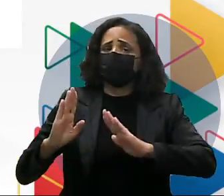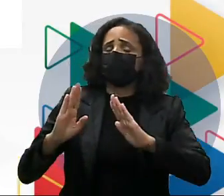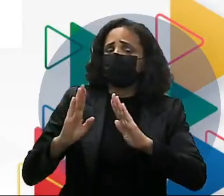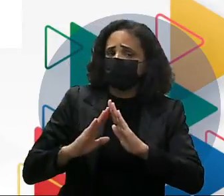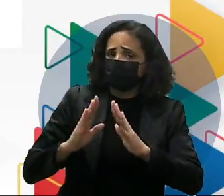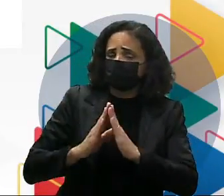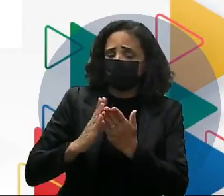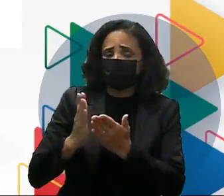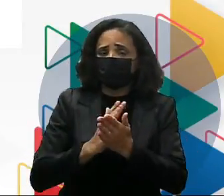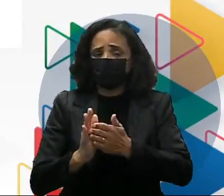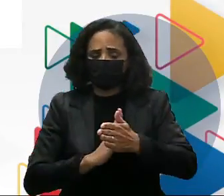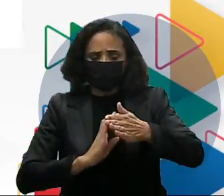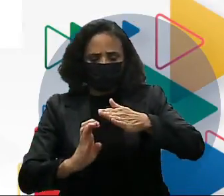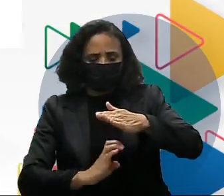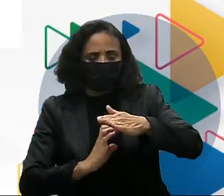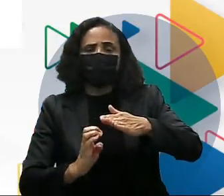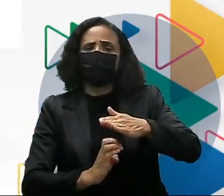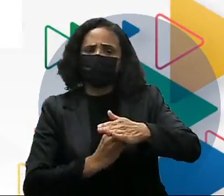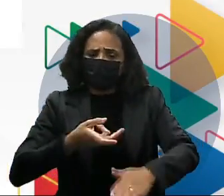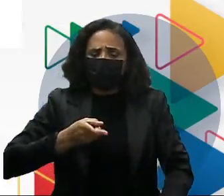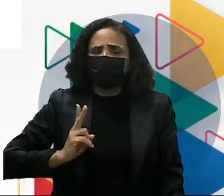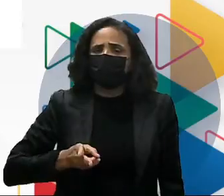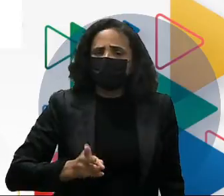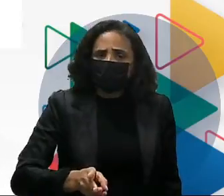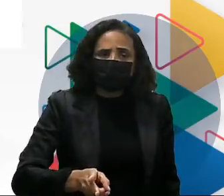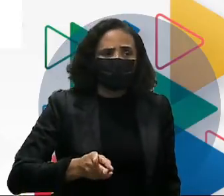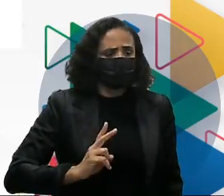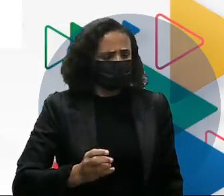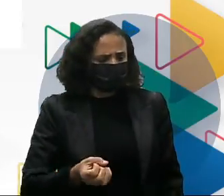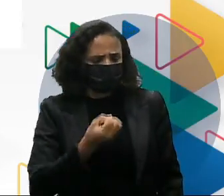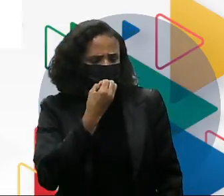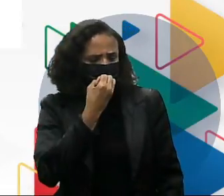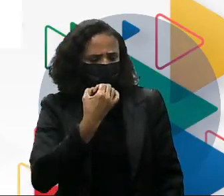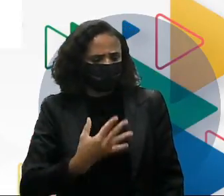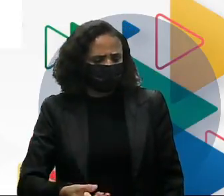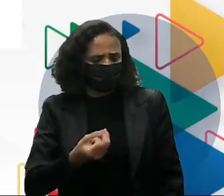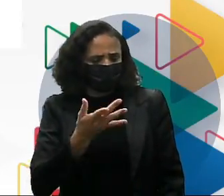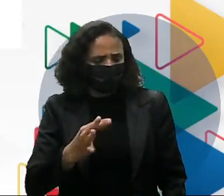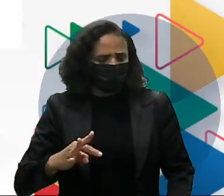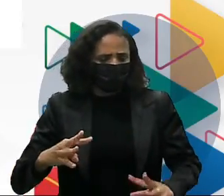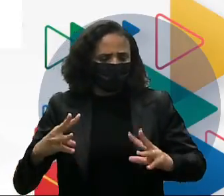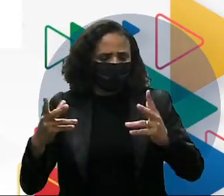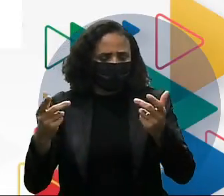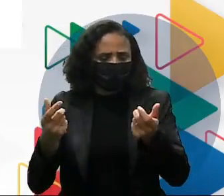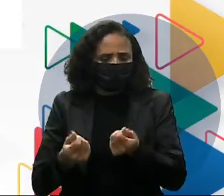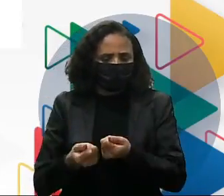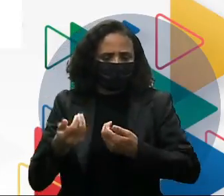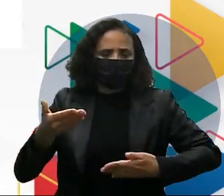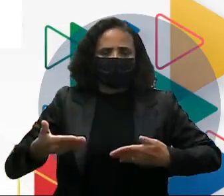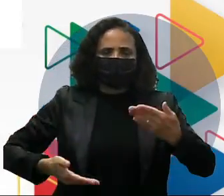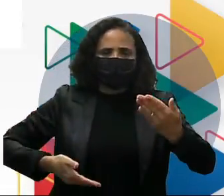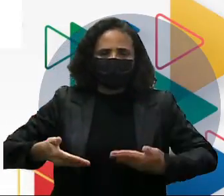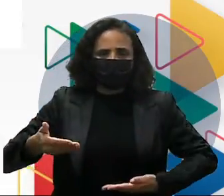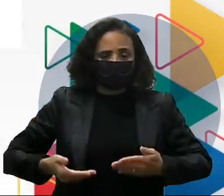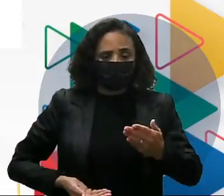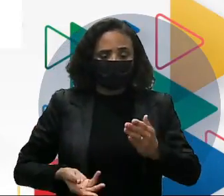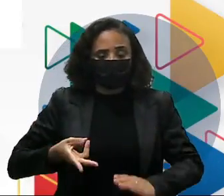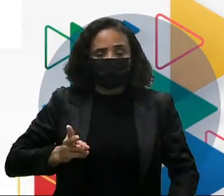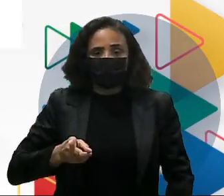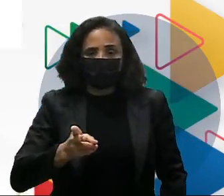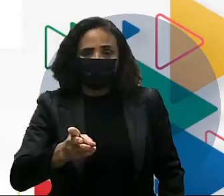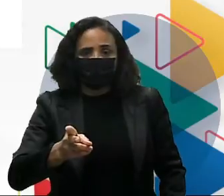muitas empresas viram vantagem em liberar o seu trabalhador para que ele possa, né?